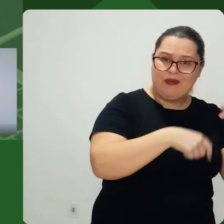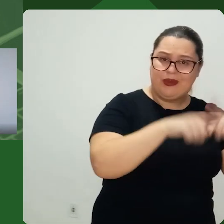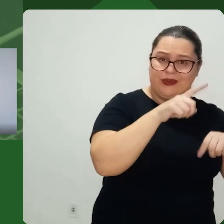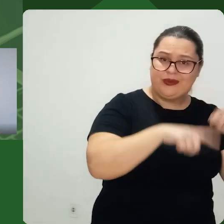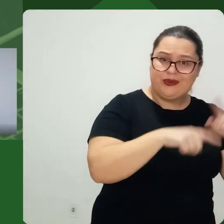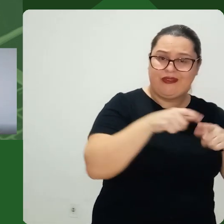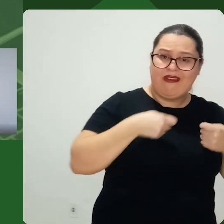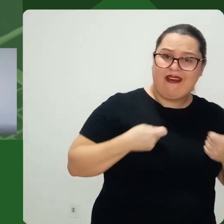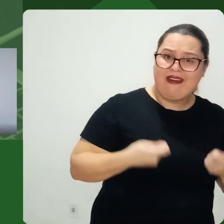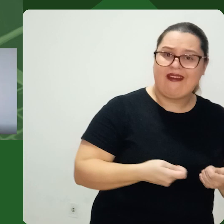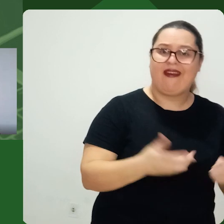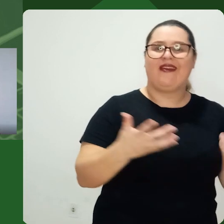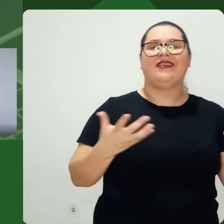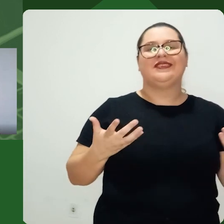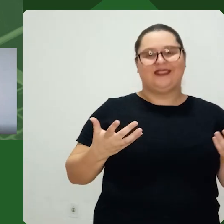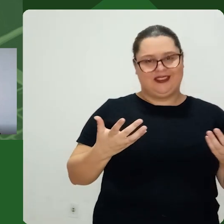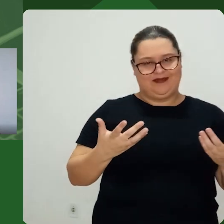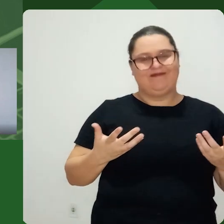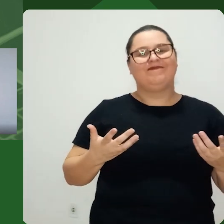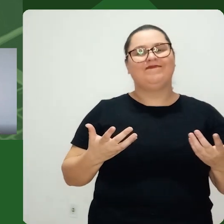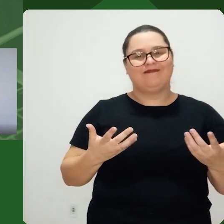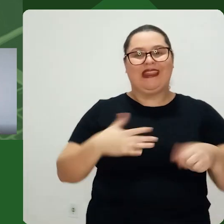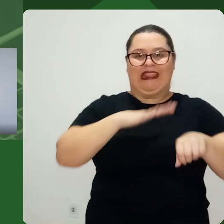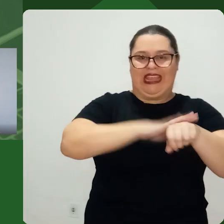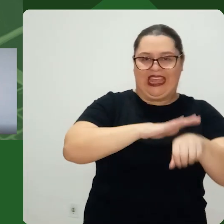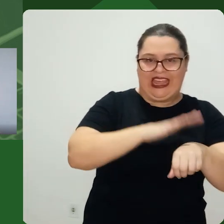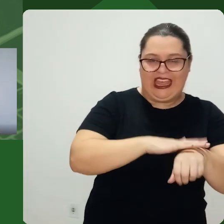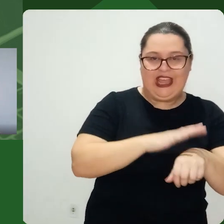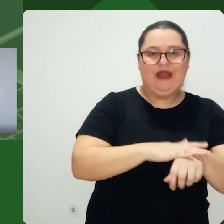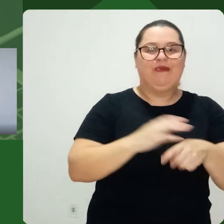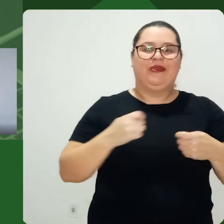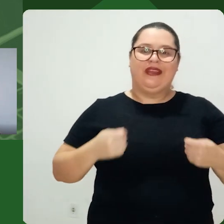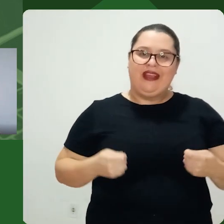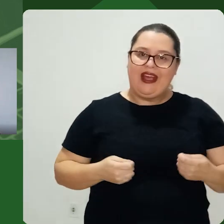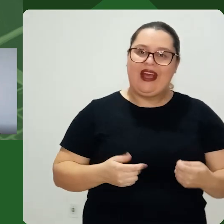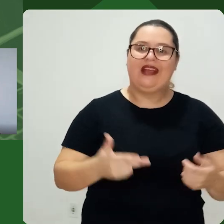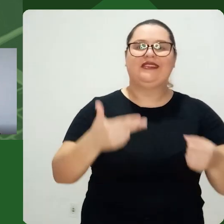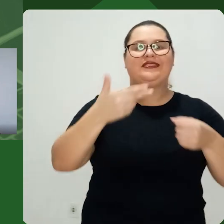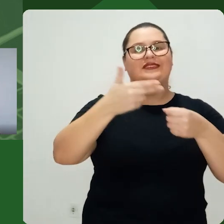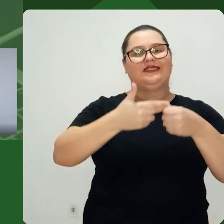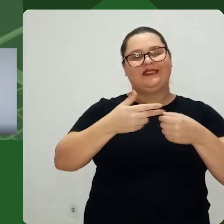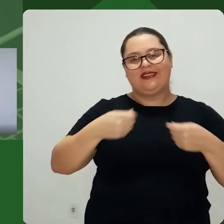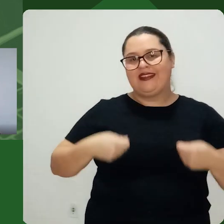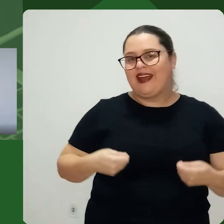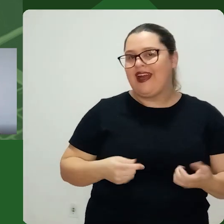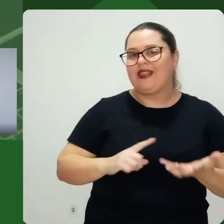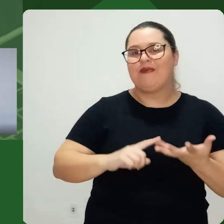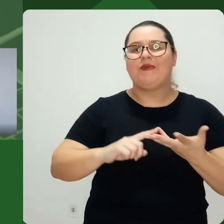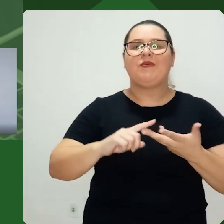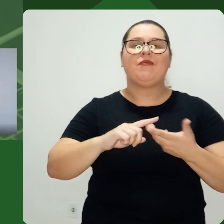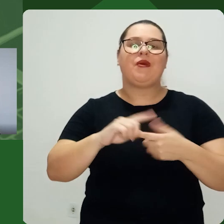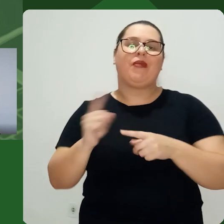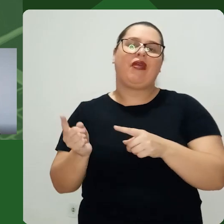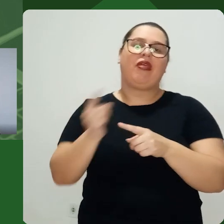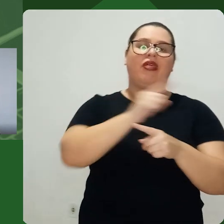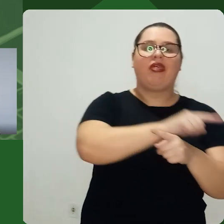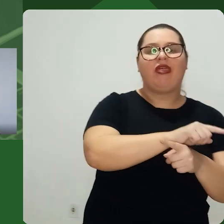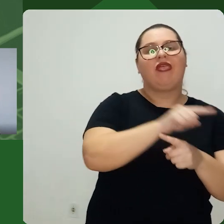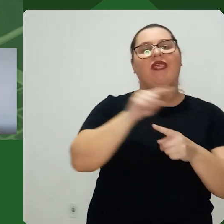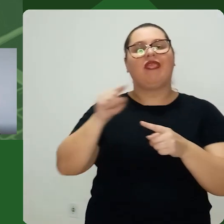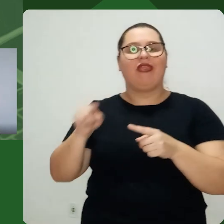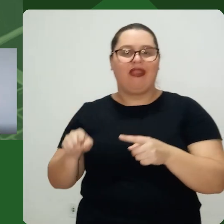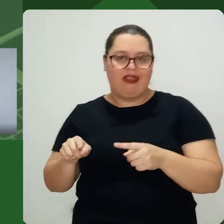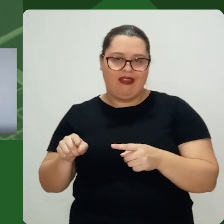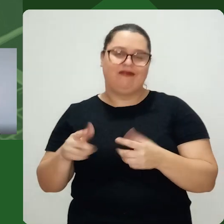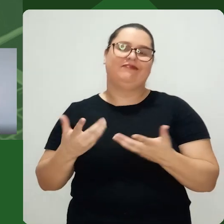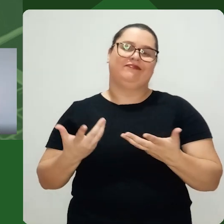comprar esse produto Olha o custo De tempo Que eu vou ter Olha o custo Físico Que eu vou ter Né? Porque eu vou